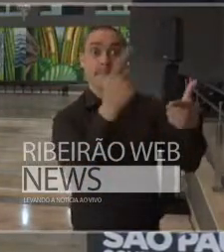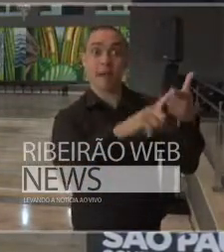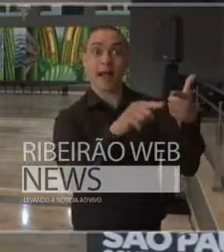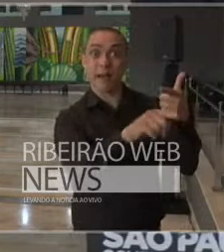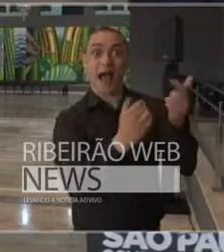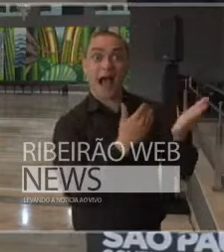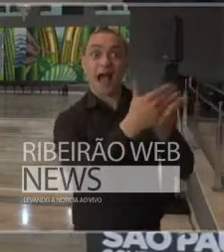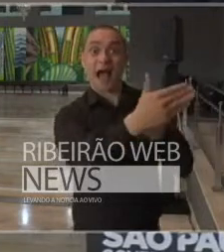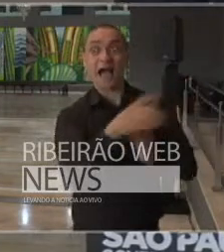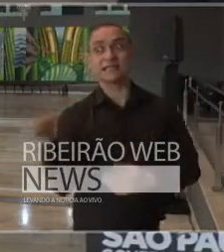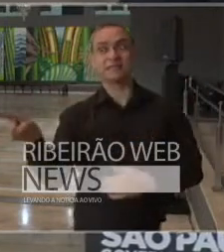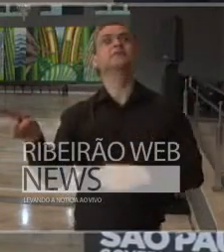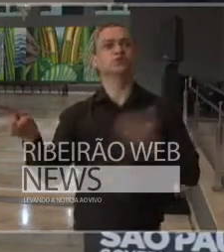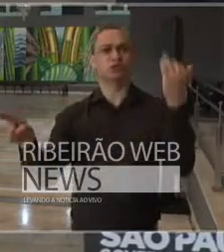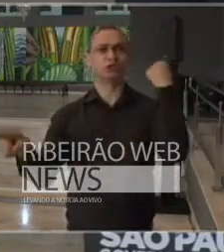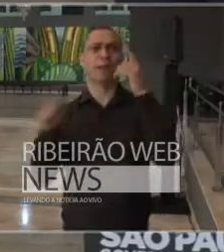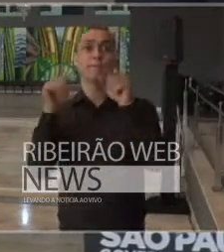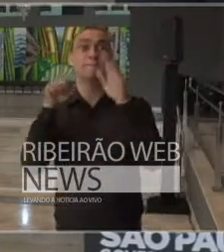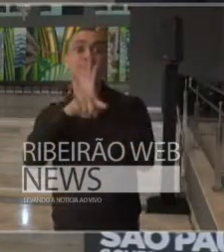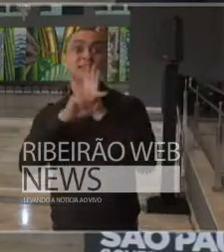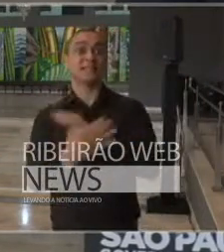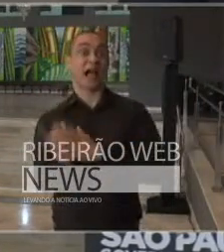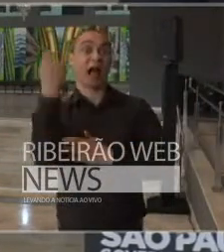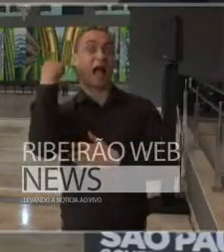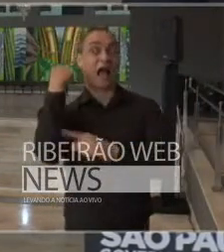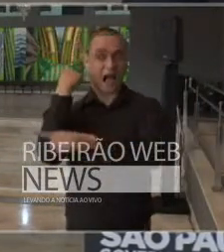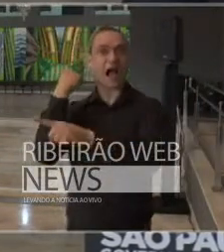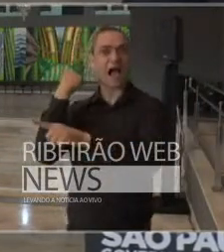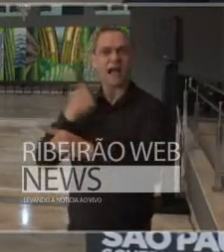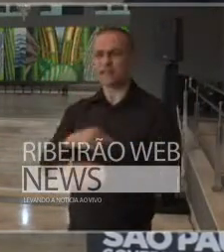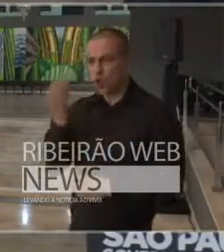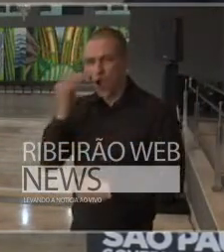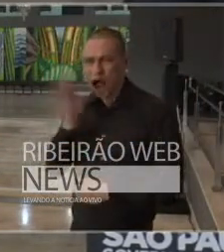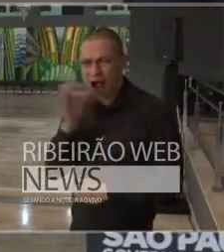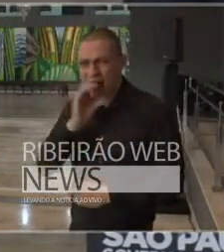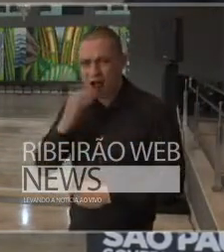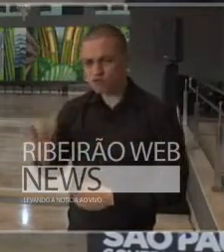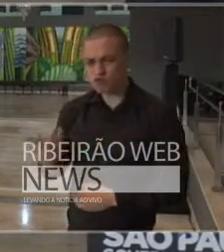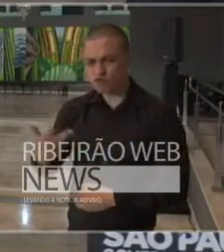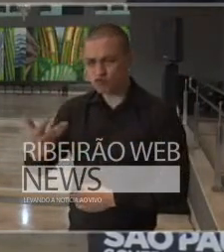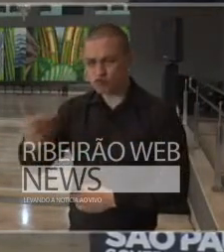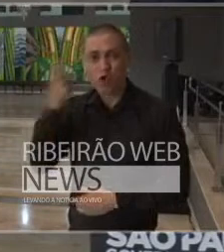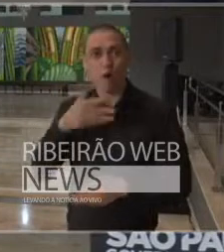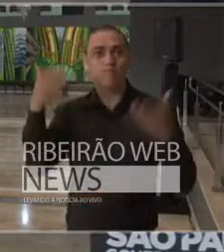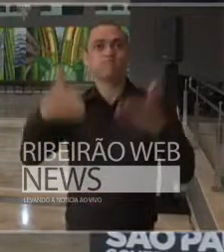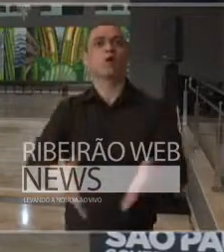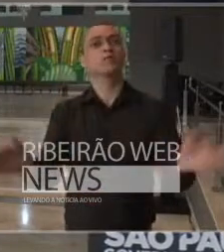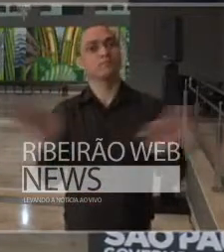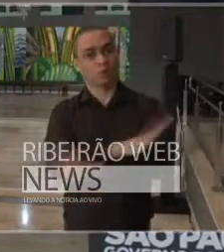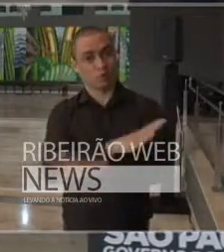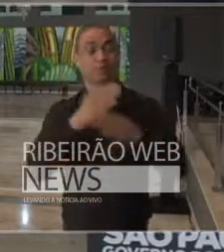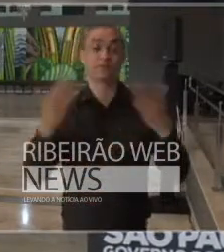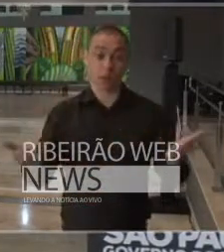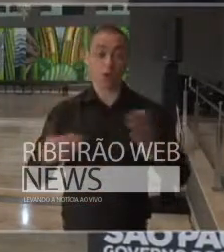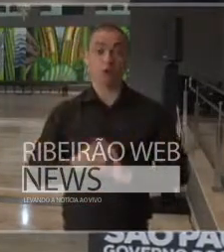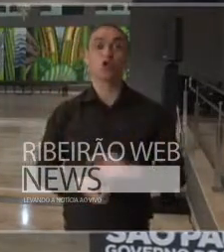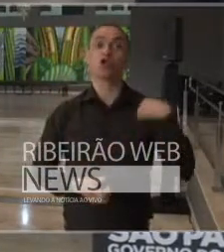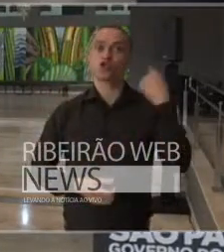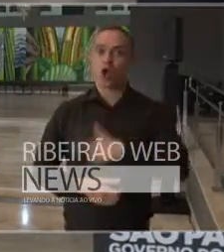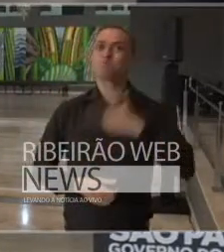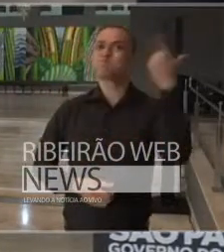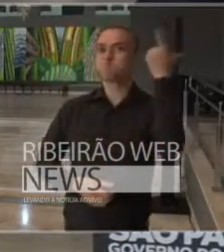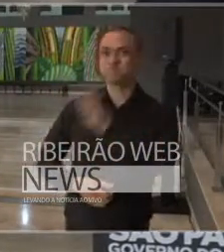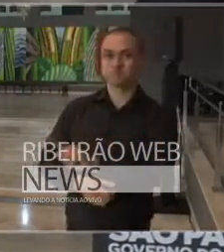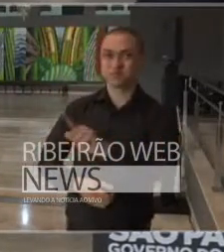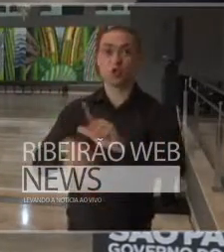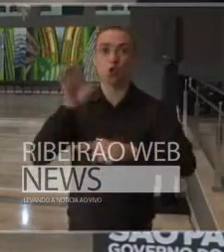conseguimos, em um espaço de tempo realmente muito pequeno, colocar isso à disposição. Então, é uma vitória do